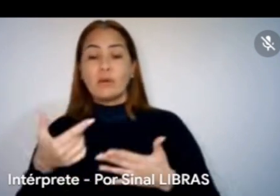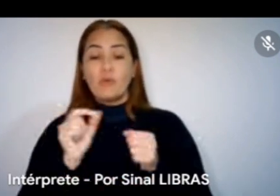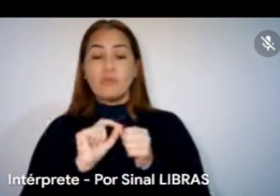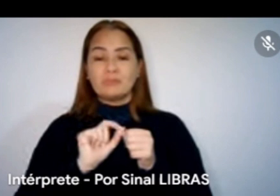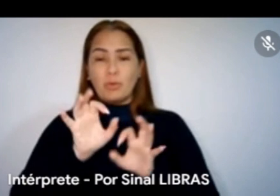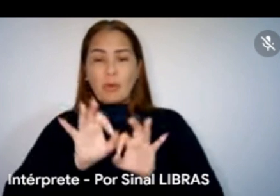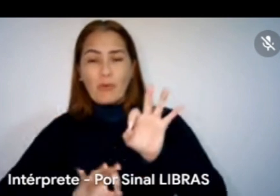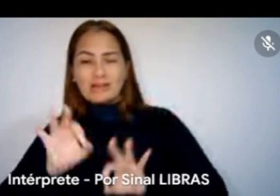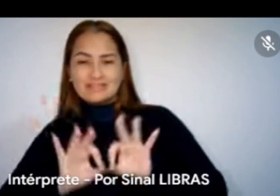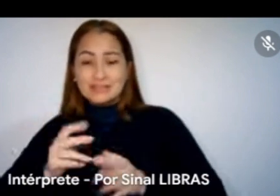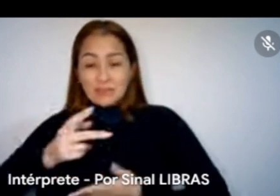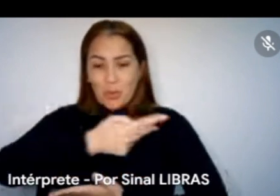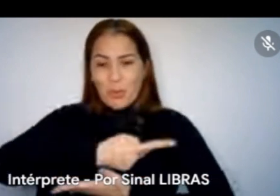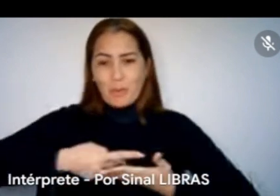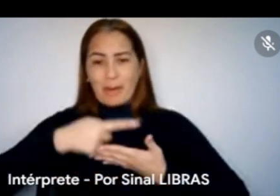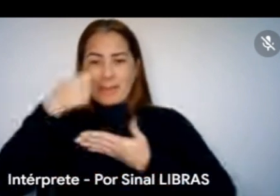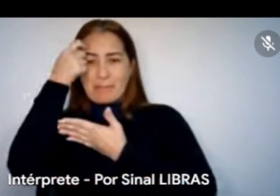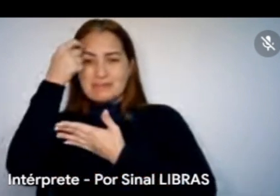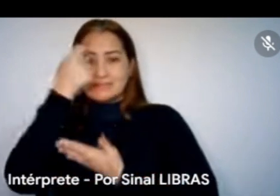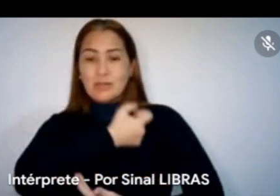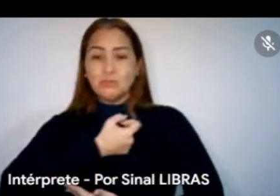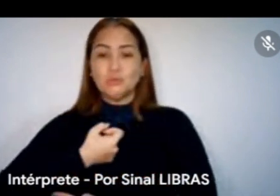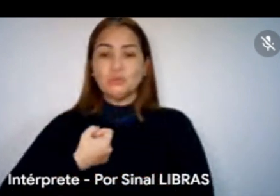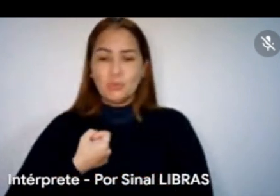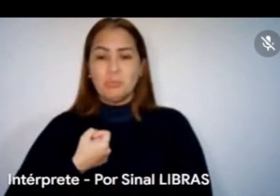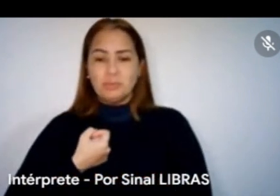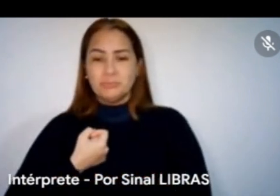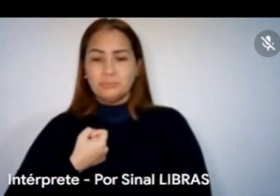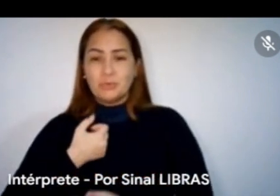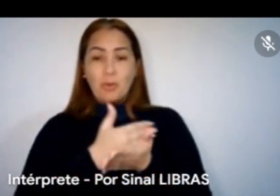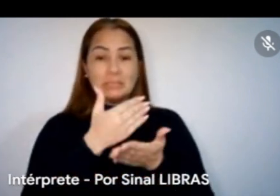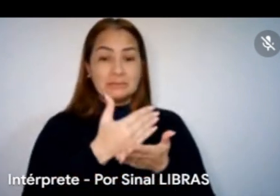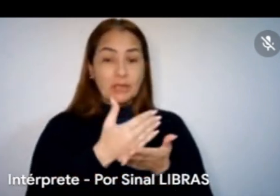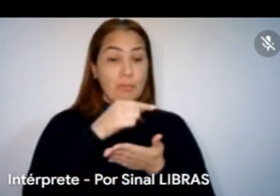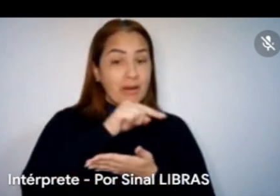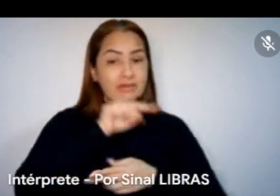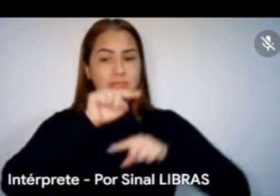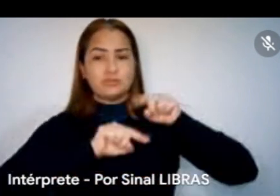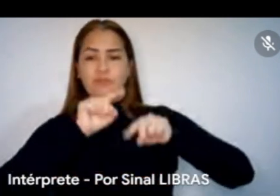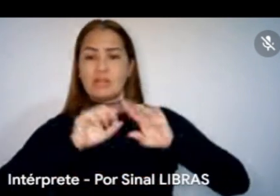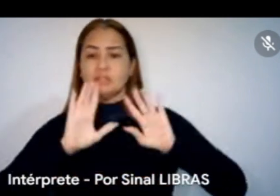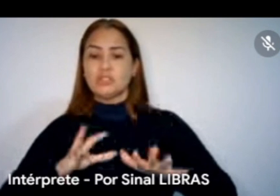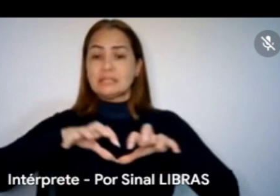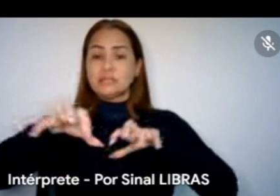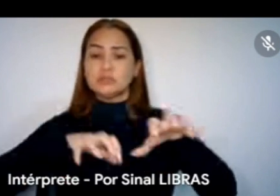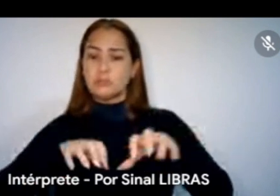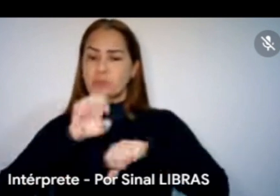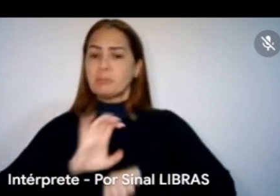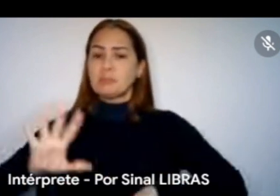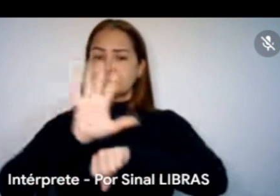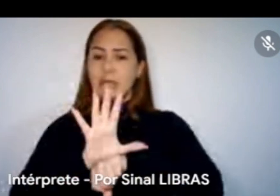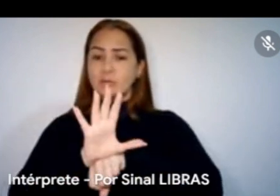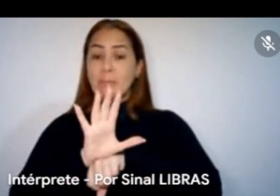Blanc 1, acho que pensar esses números também a partir dessa atividade cultural que está distribuída em todo o Estado para garantir